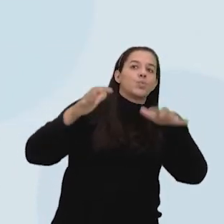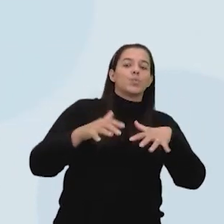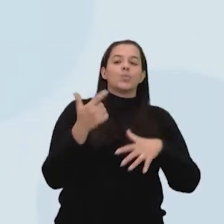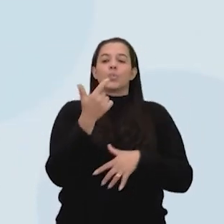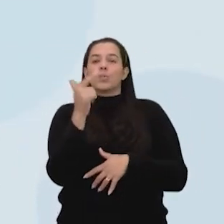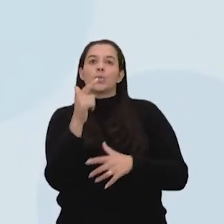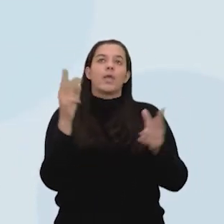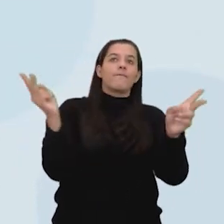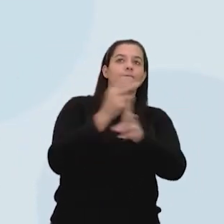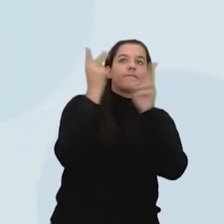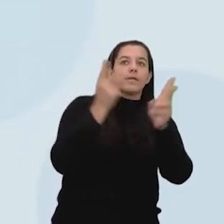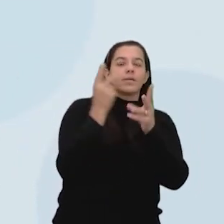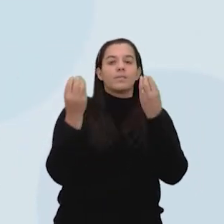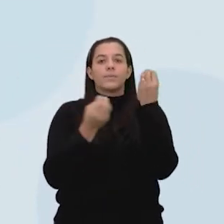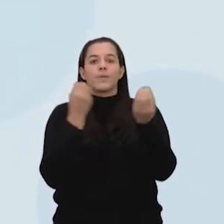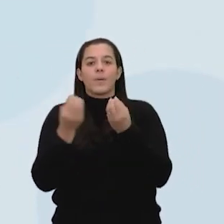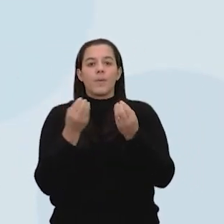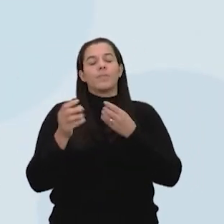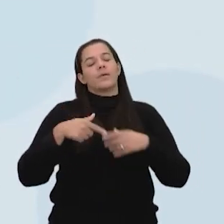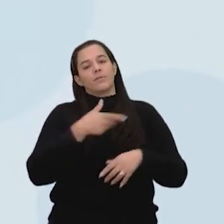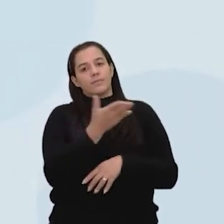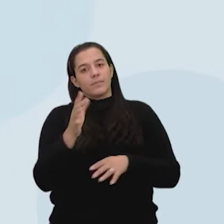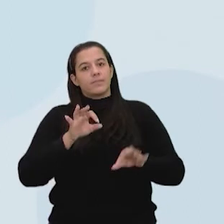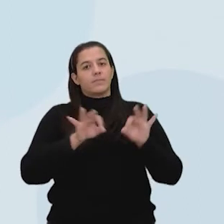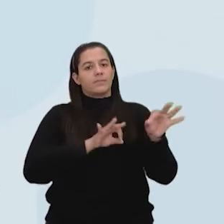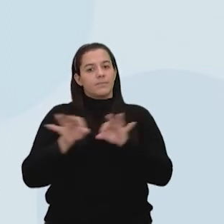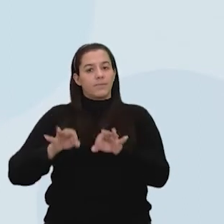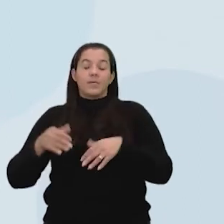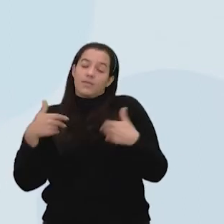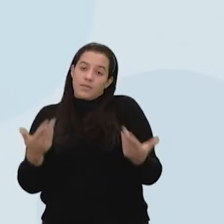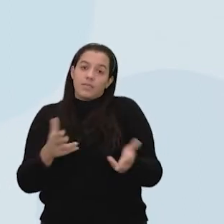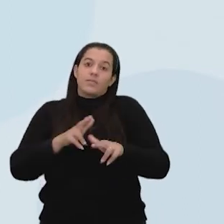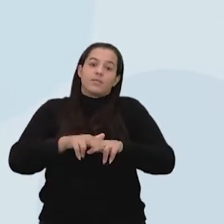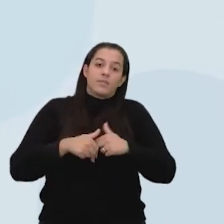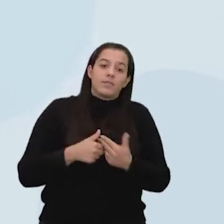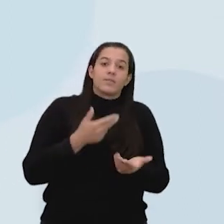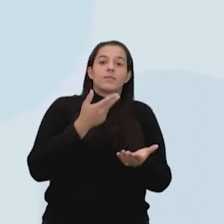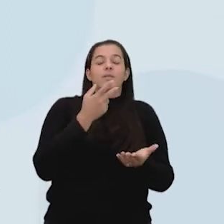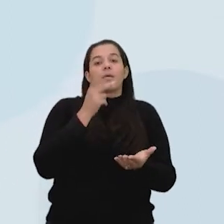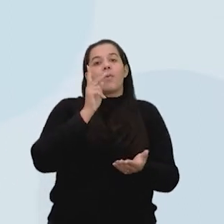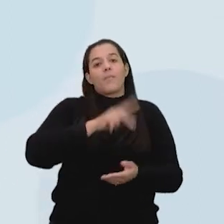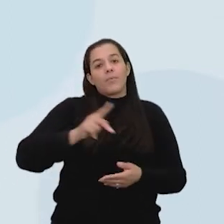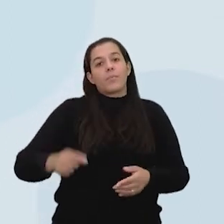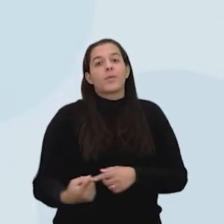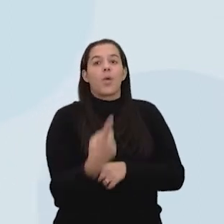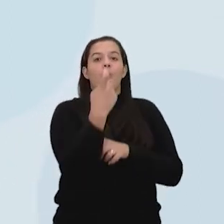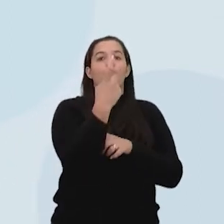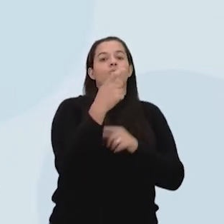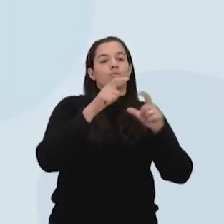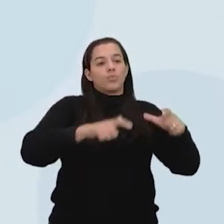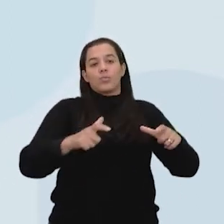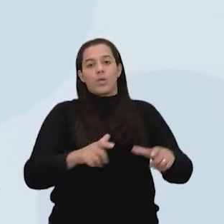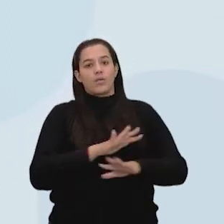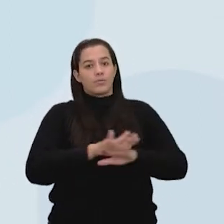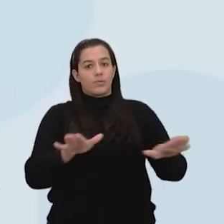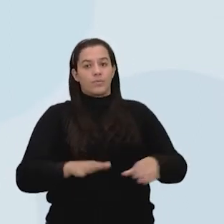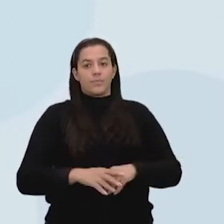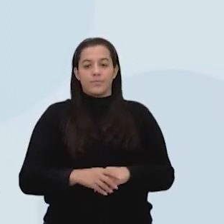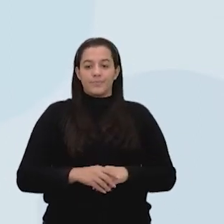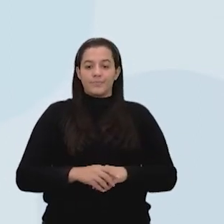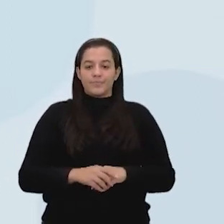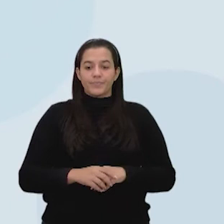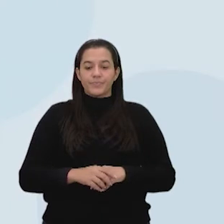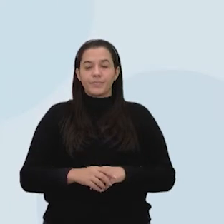do regime de vento, mas não é perfeito. Eu vejo que esse é o problema, ter ficado dependente a uma única fonte. Até o momento,